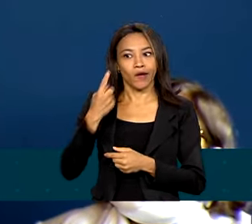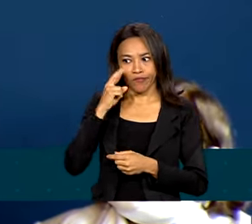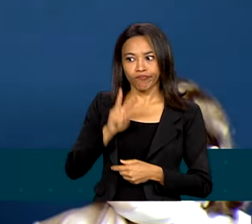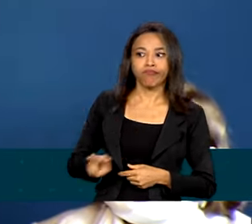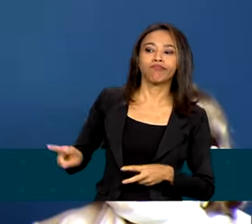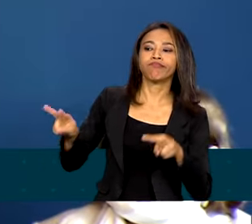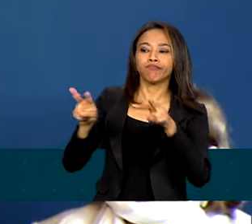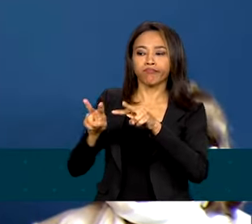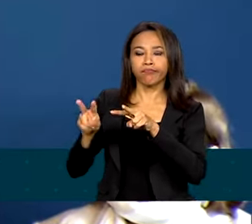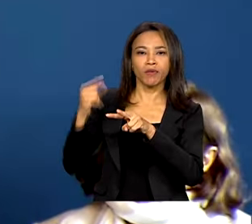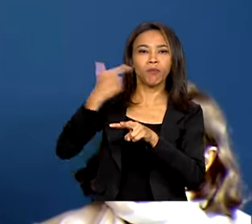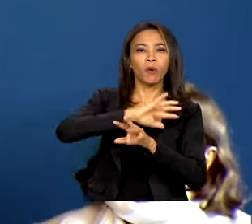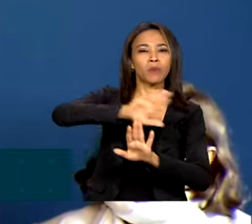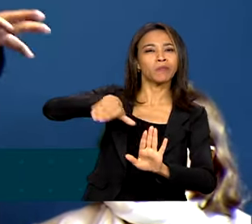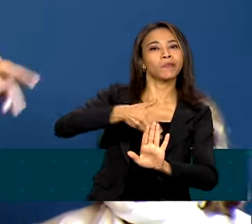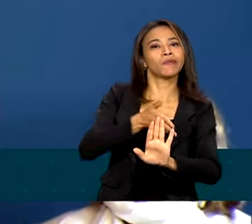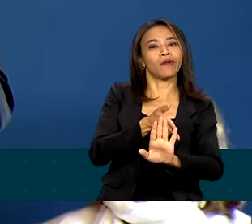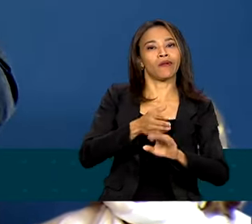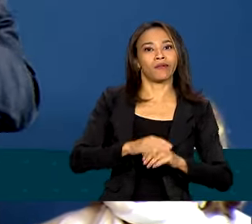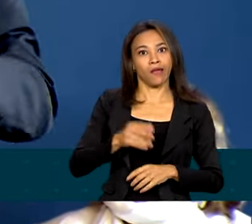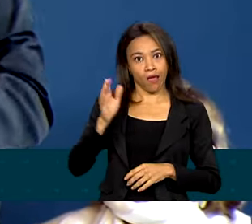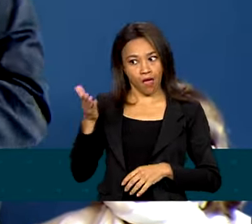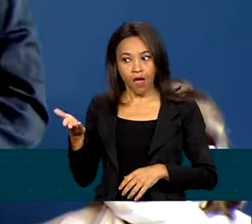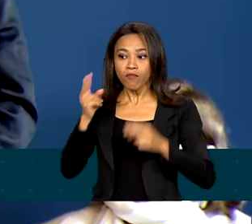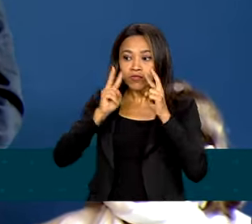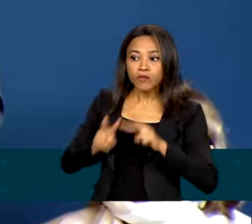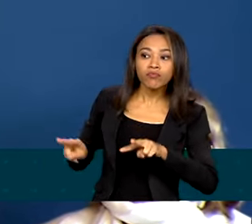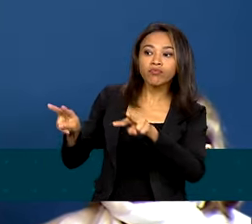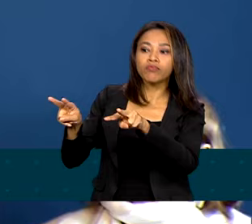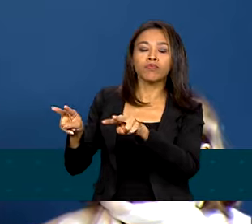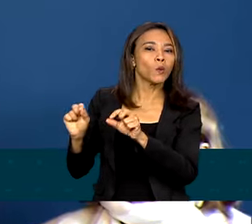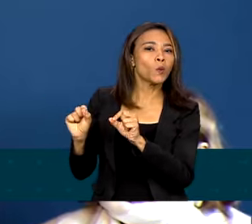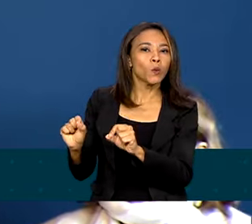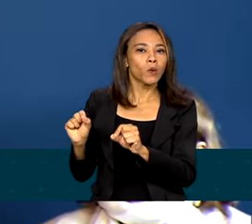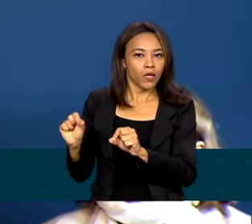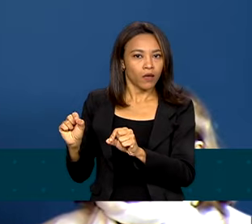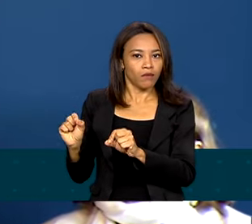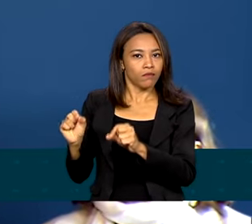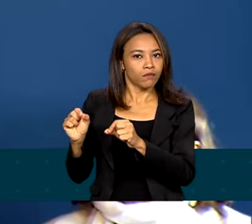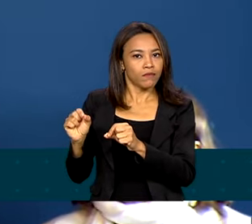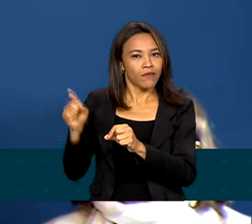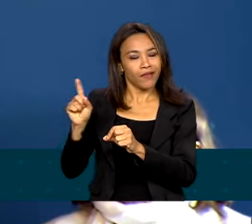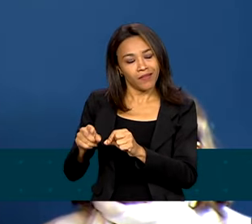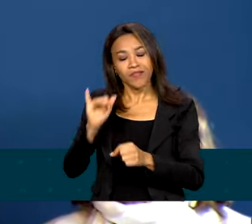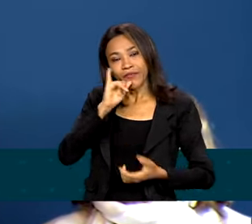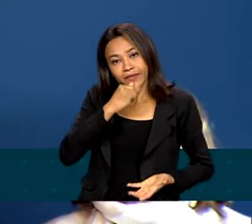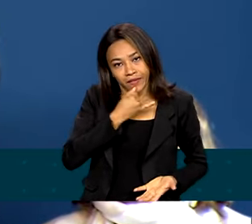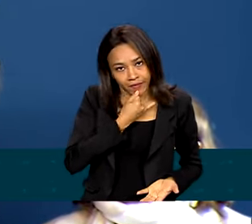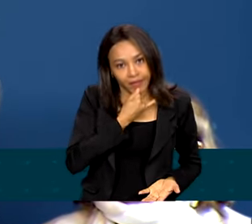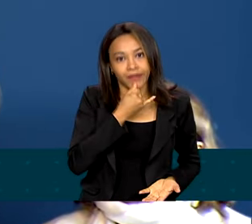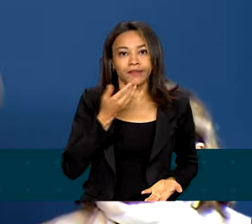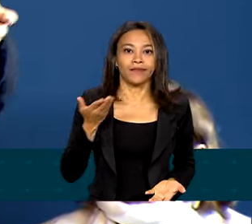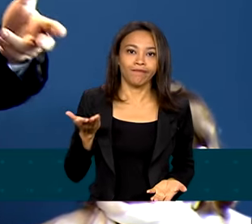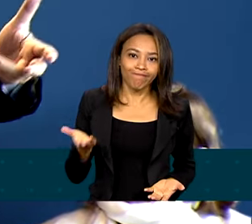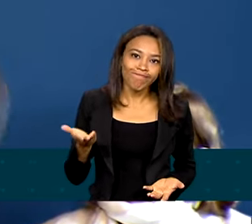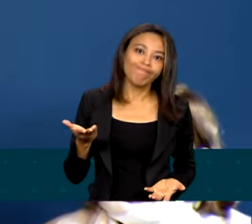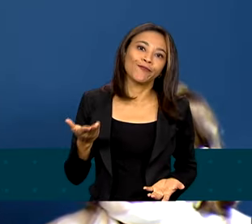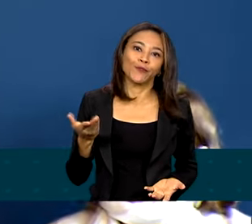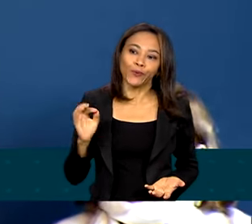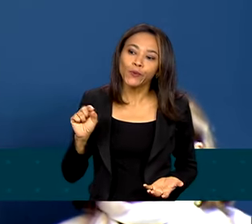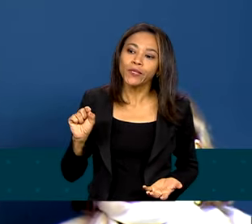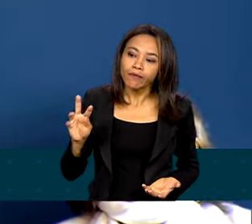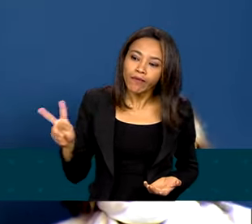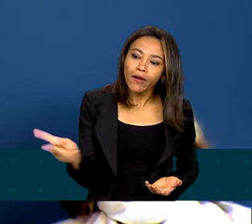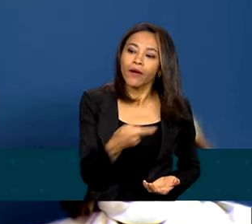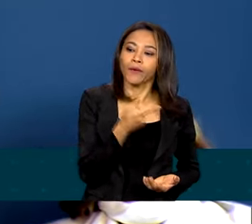invisibilizada. A visível era aquela relativa, infelizmente, à emergência do fenômeno